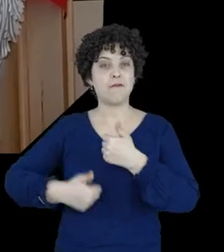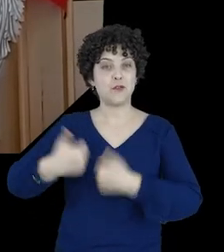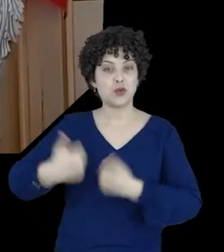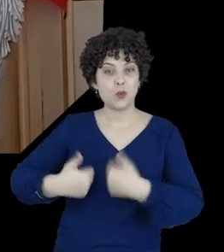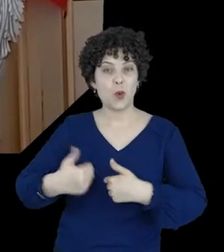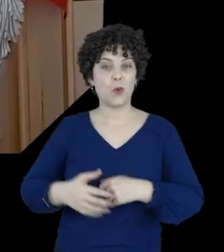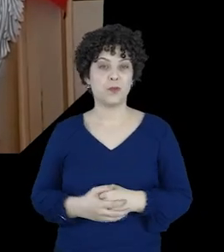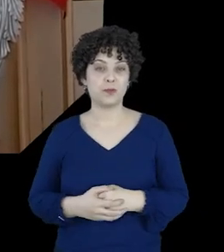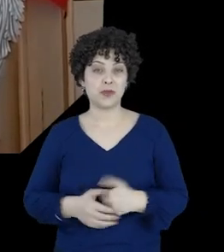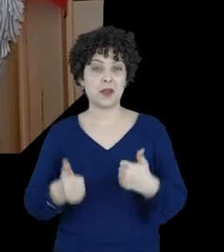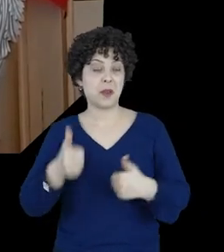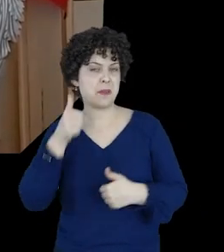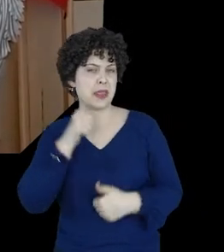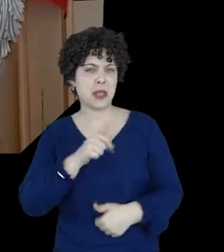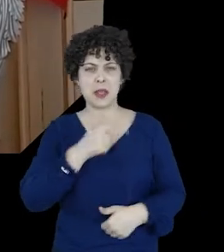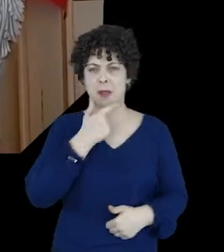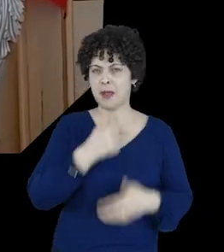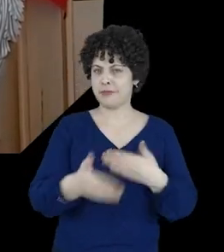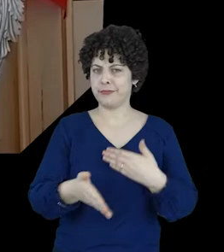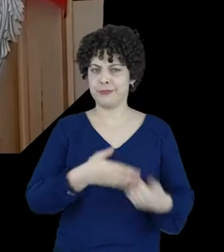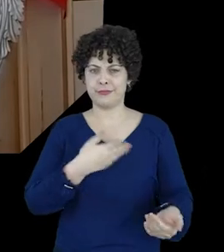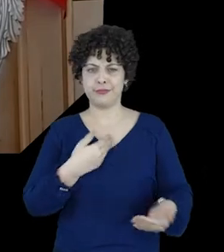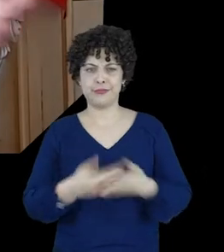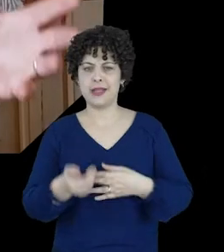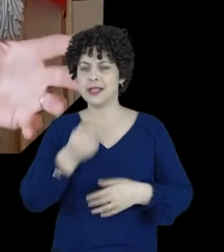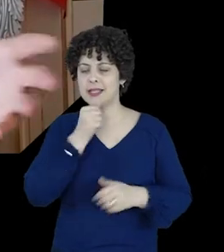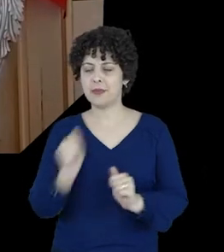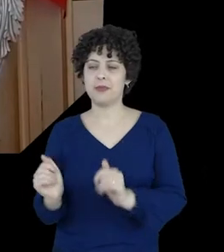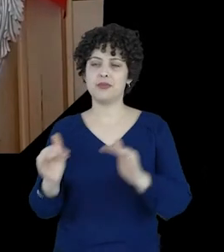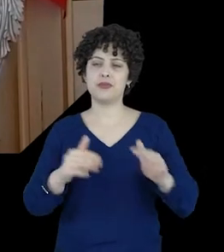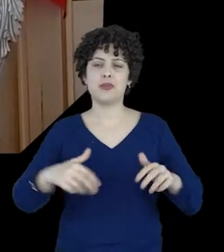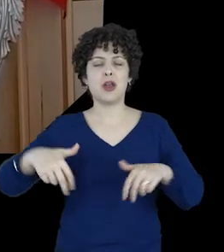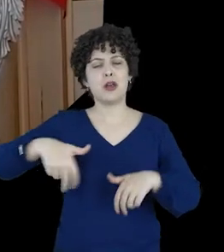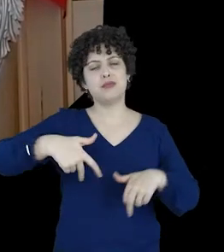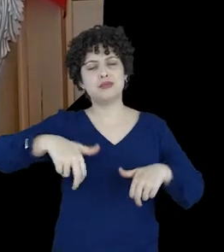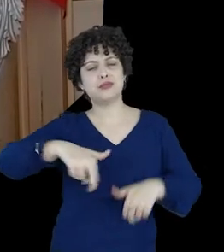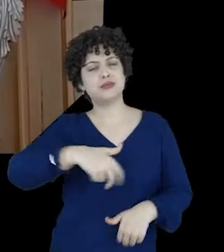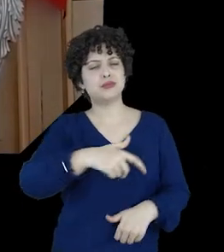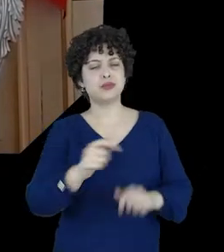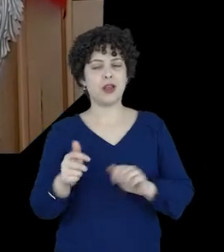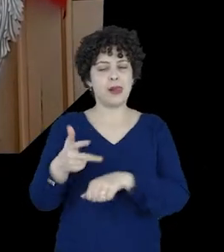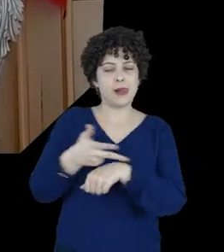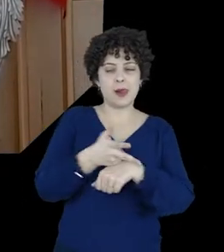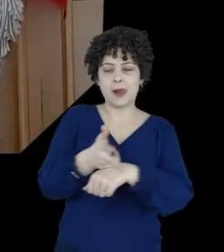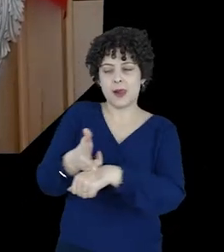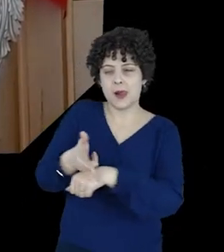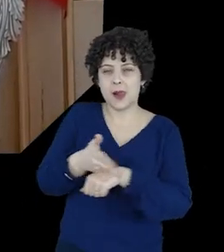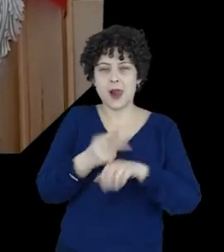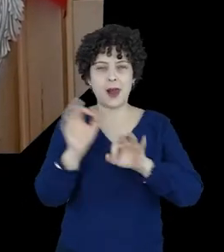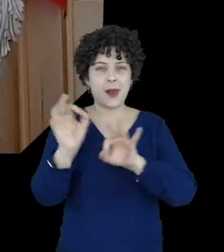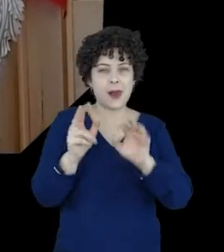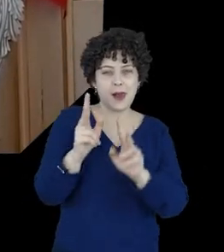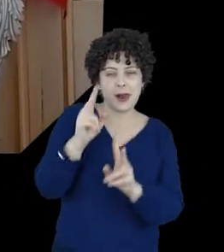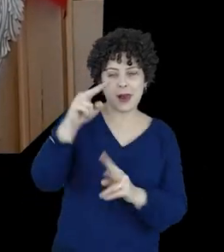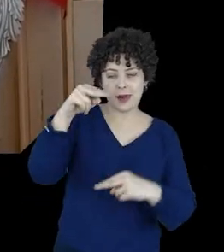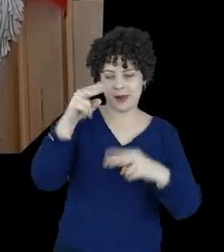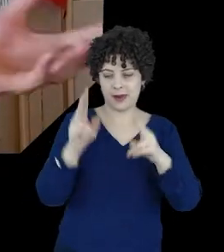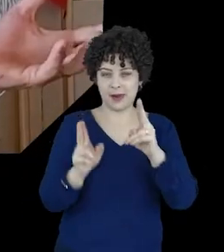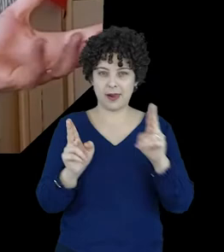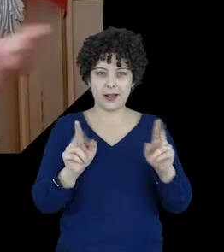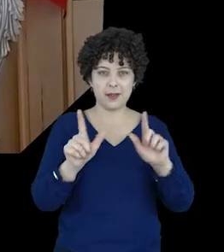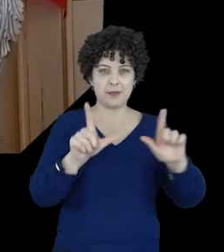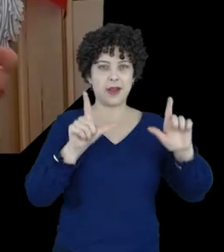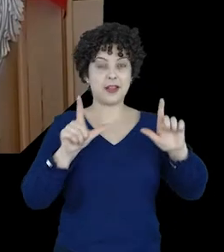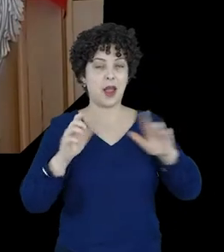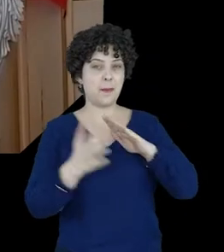que joga bem futebol, seja menino ou menina, é filmada durante o jogo e é feita uma montagem das imagens.